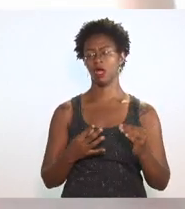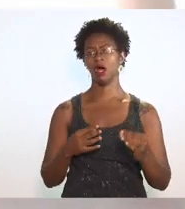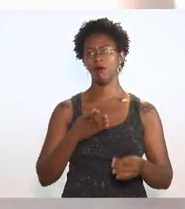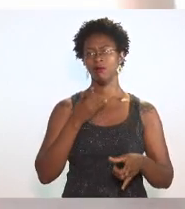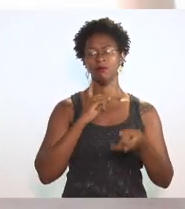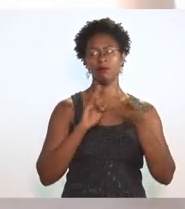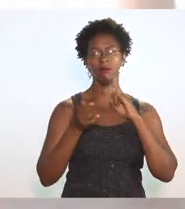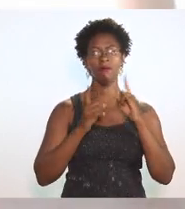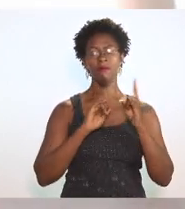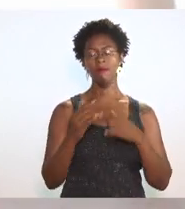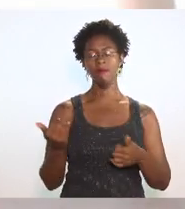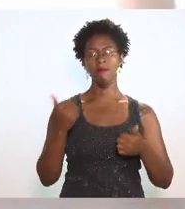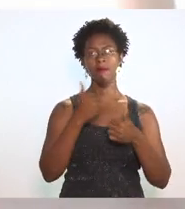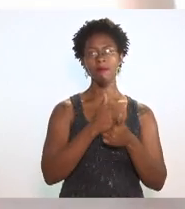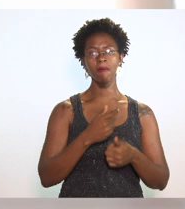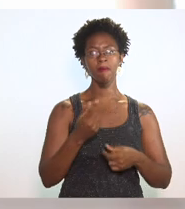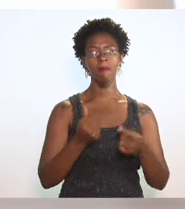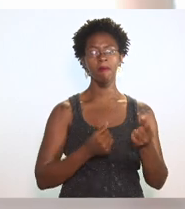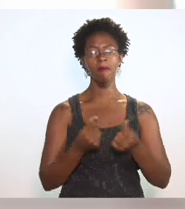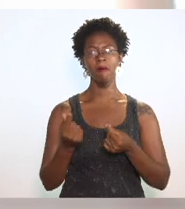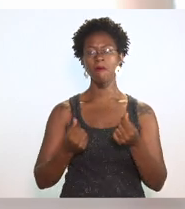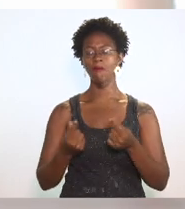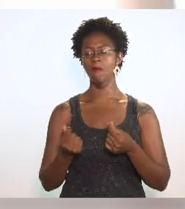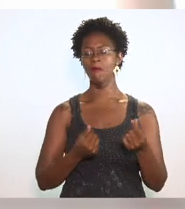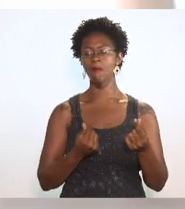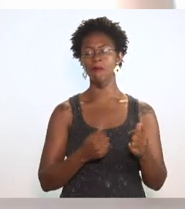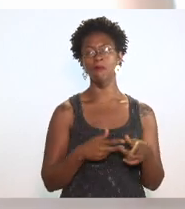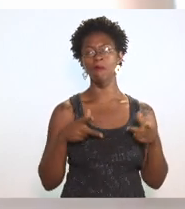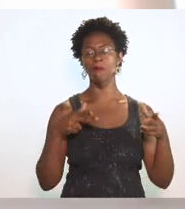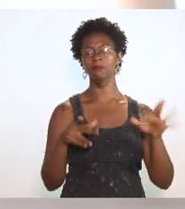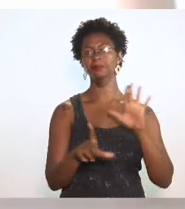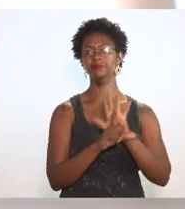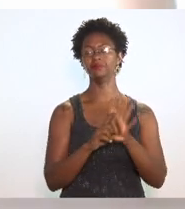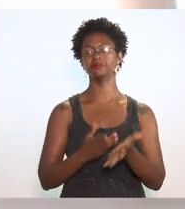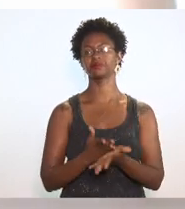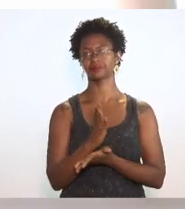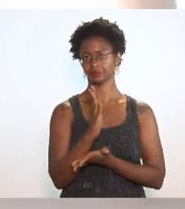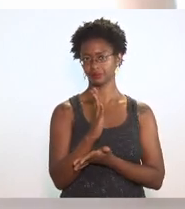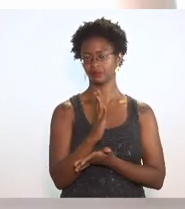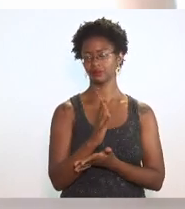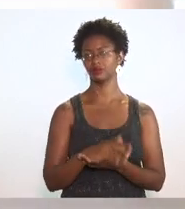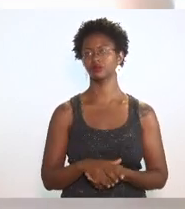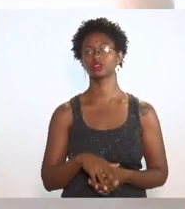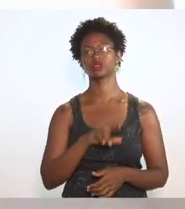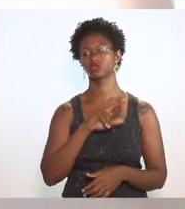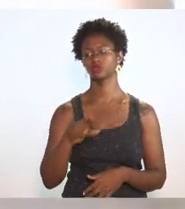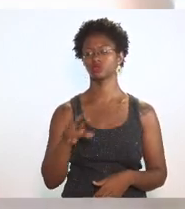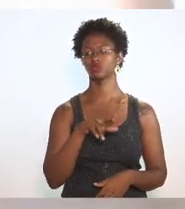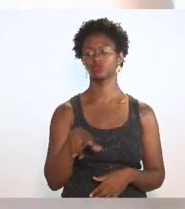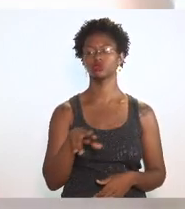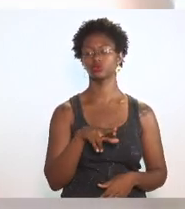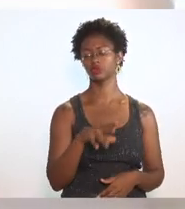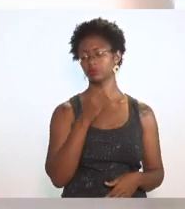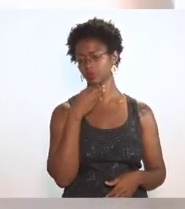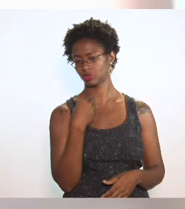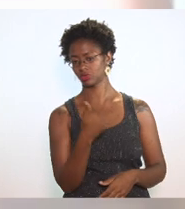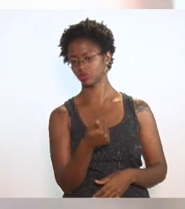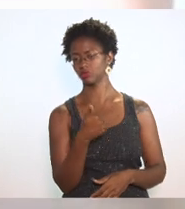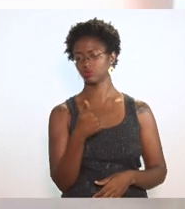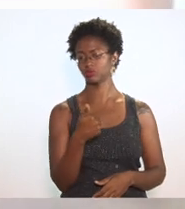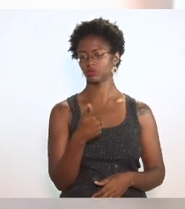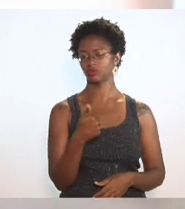substituição tributária do jeito que a lei foi aprovada não seria não seria bom para